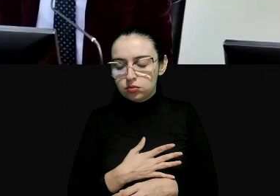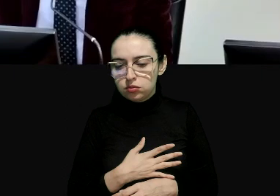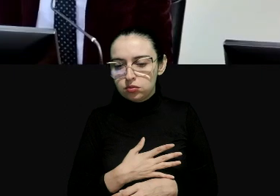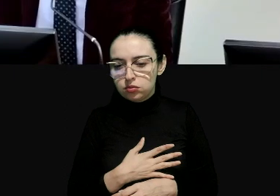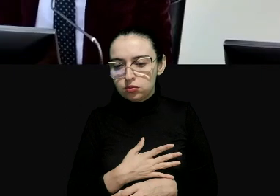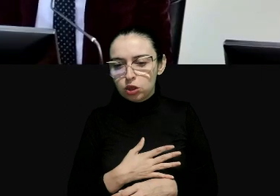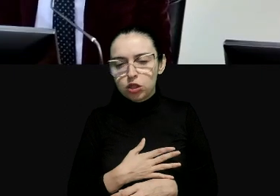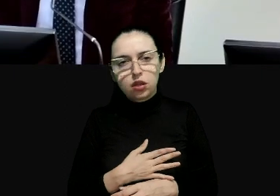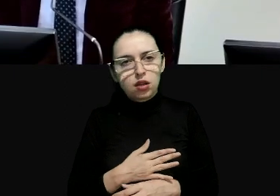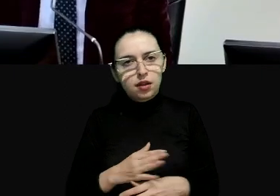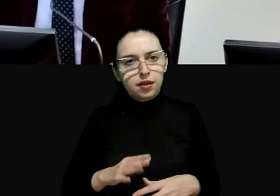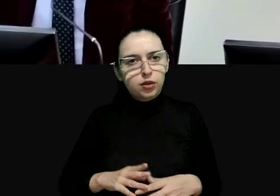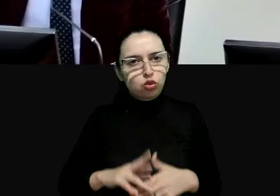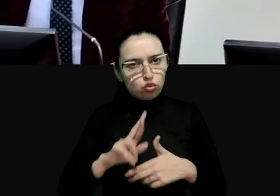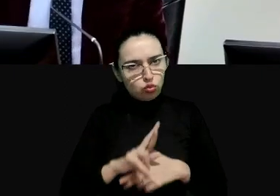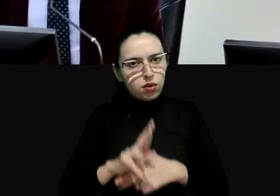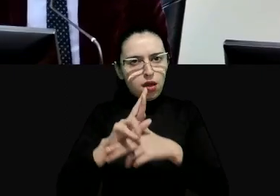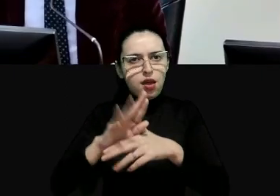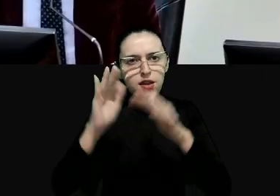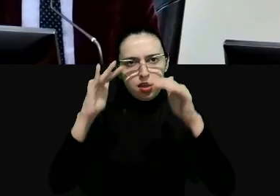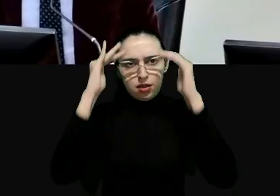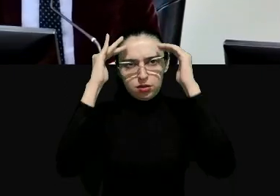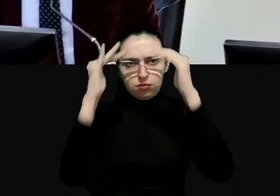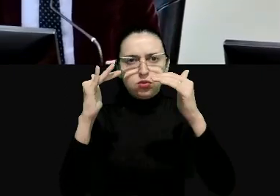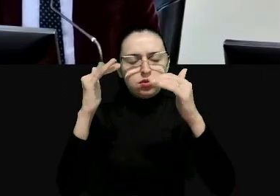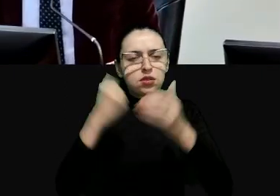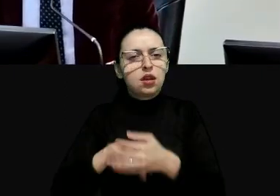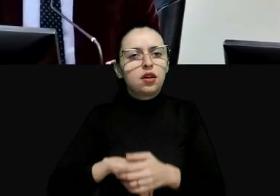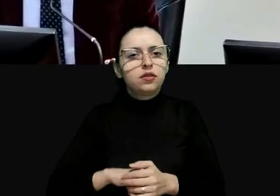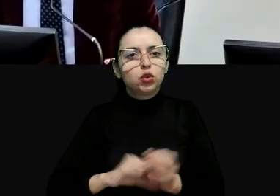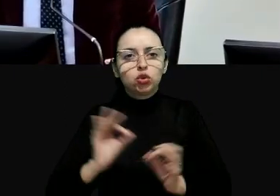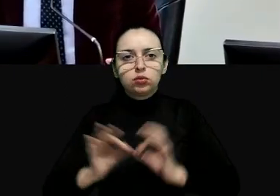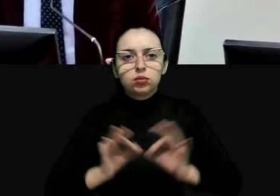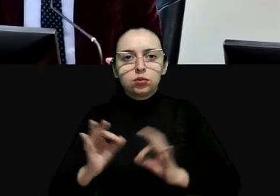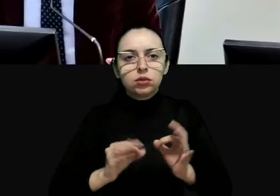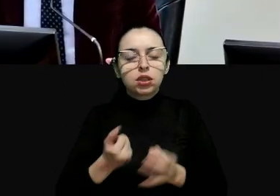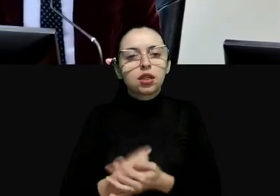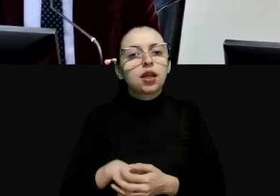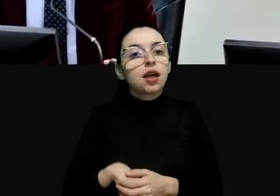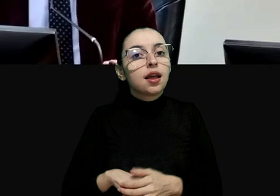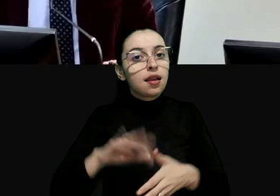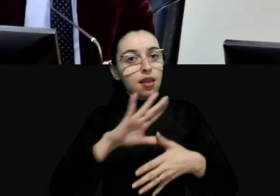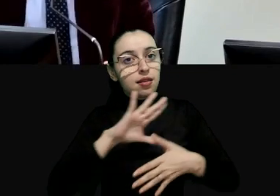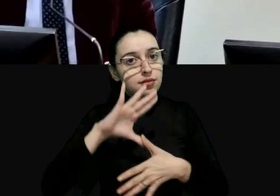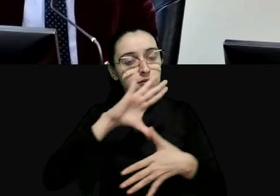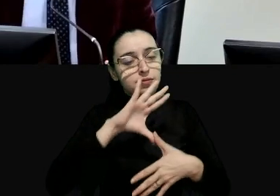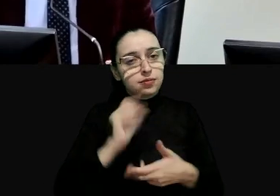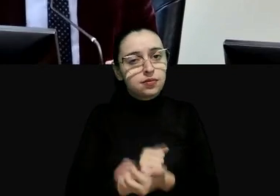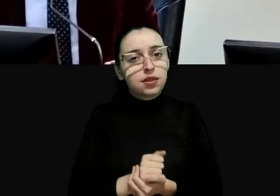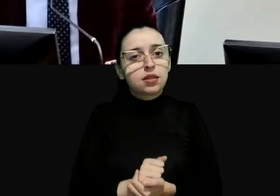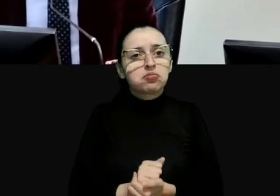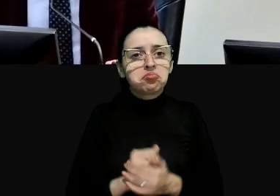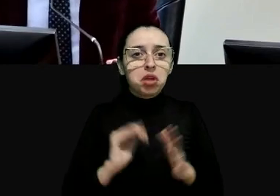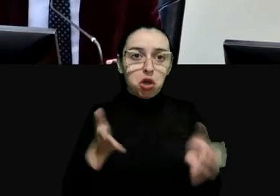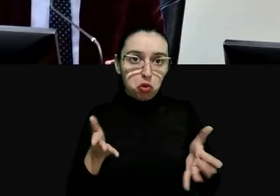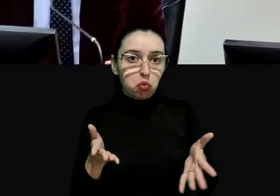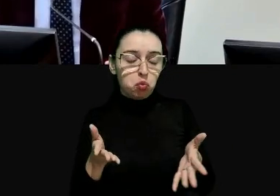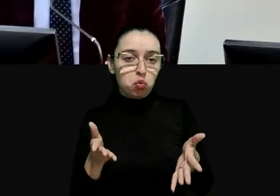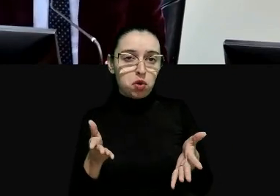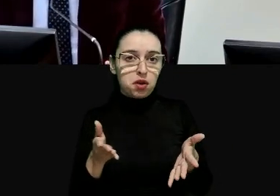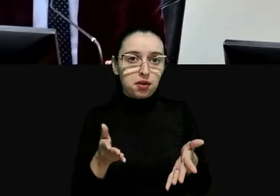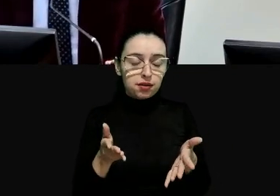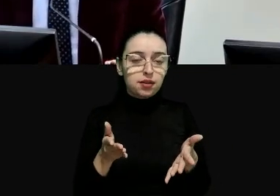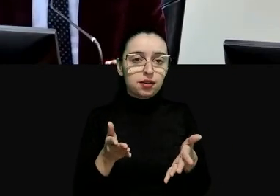uma função de liderazgo também no constitucionalismo transformador latinoamericano isso então pode ser um momento